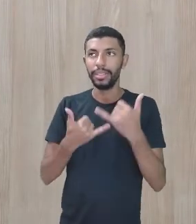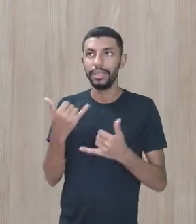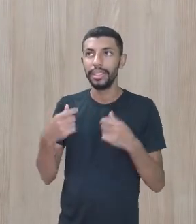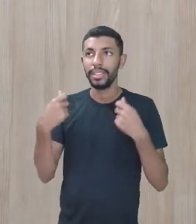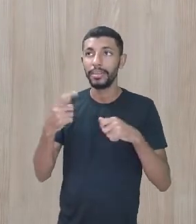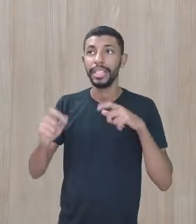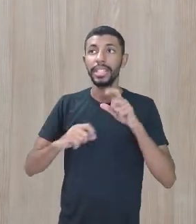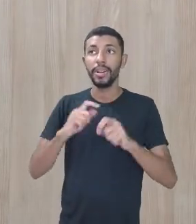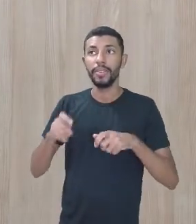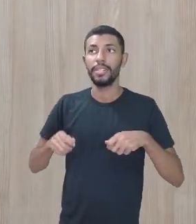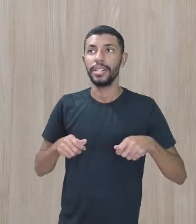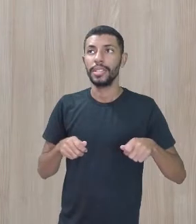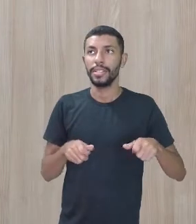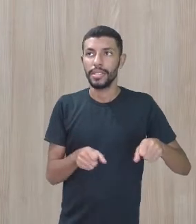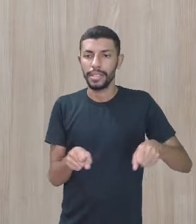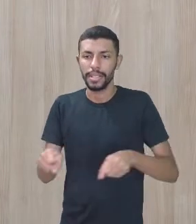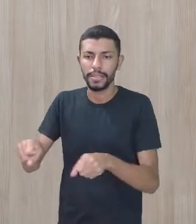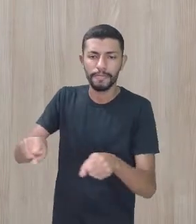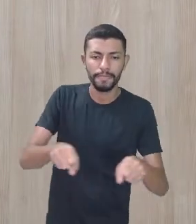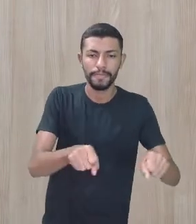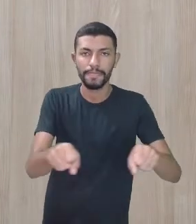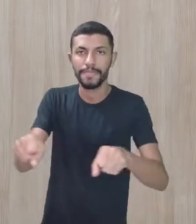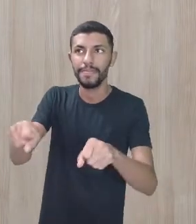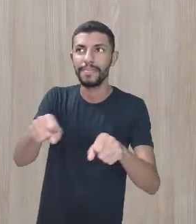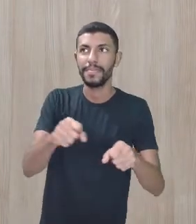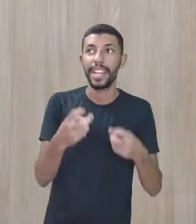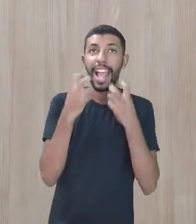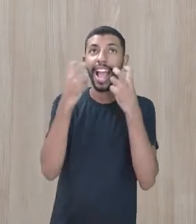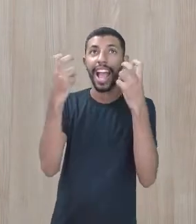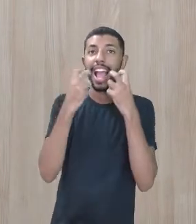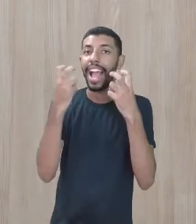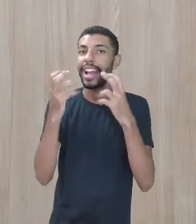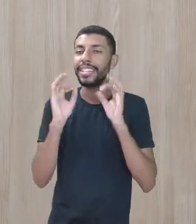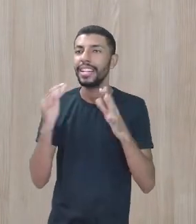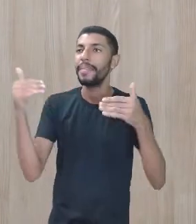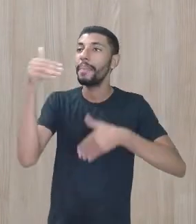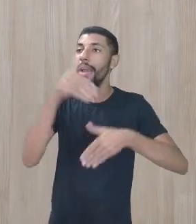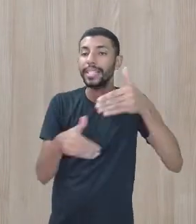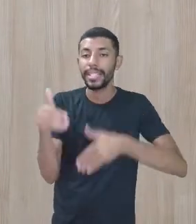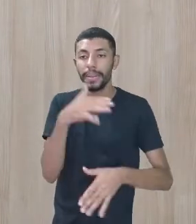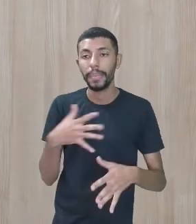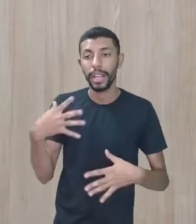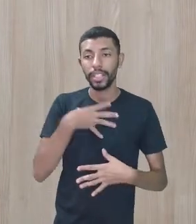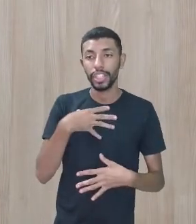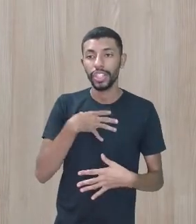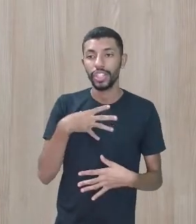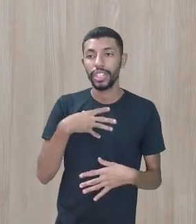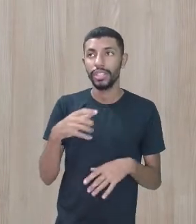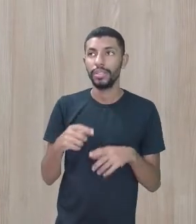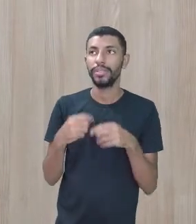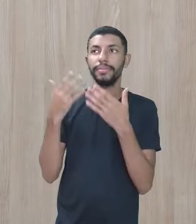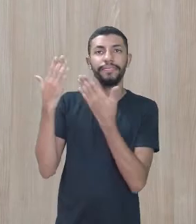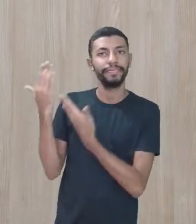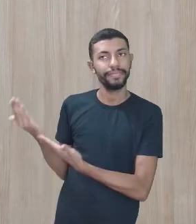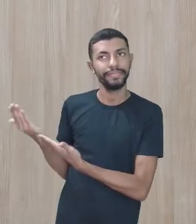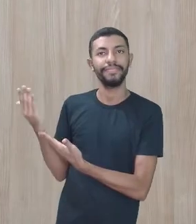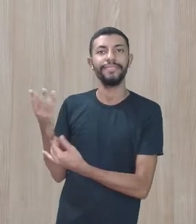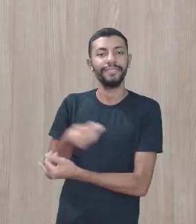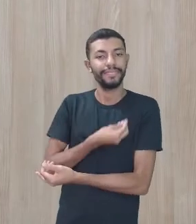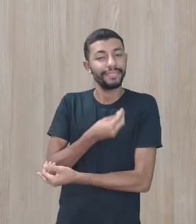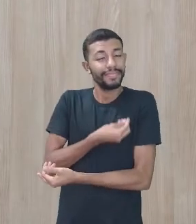aí tinha que sair empurrando ele e ele saia gritando e fazendo muito, participando de maneira, isso é viver.